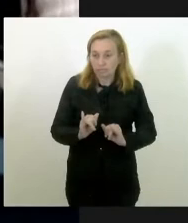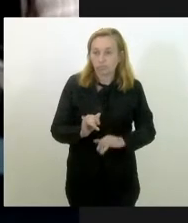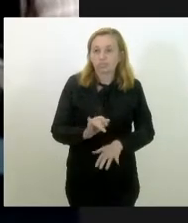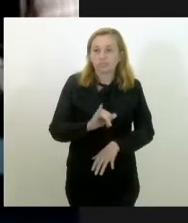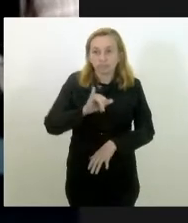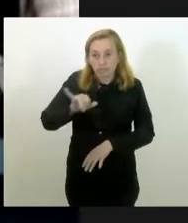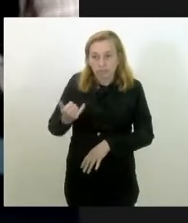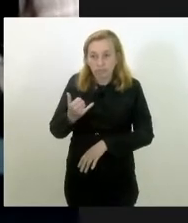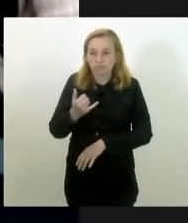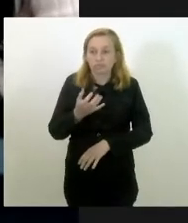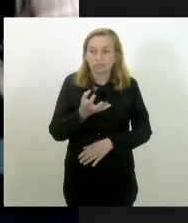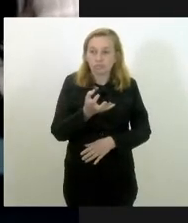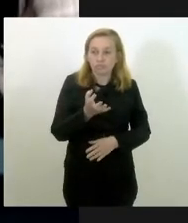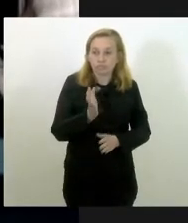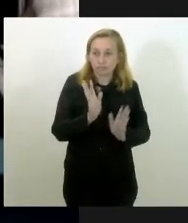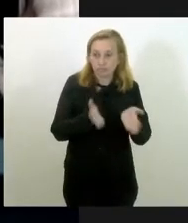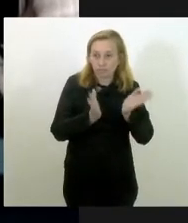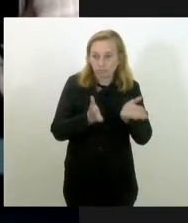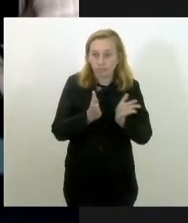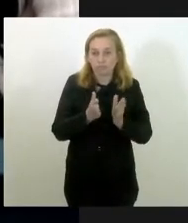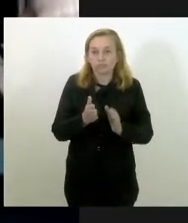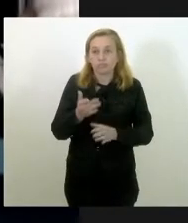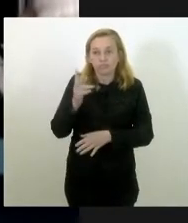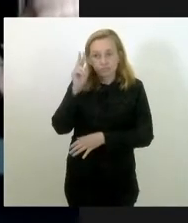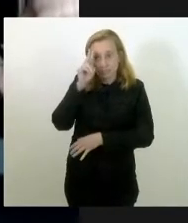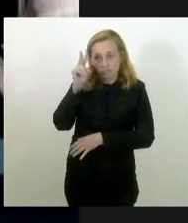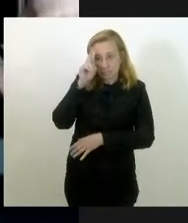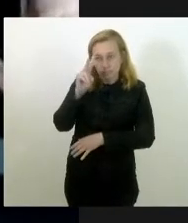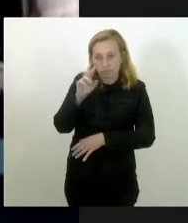aproveitar agora para lembrar lá o gabinete do nosso governador.